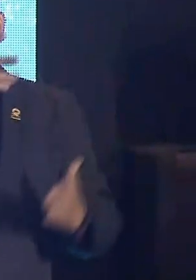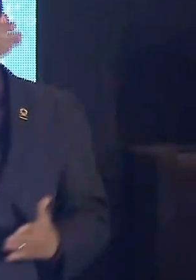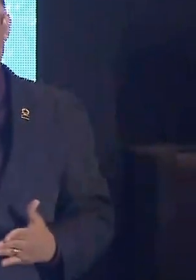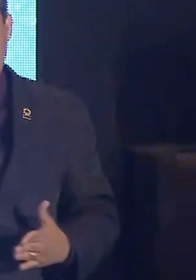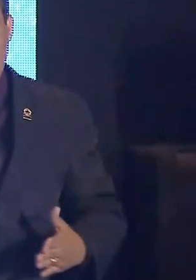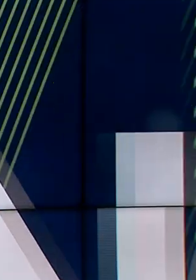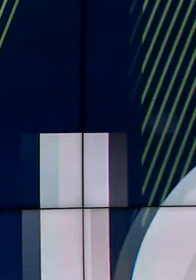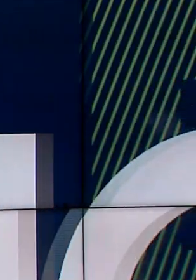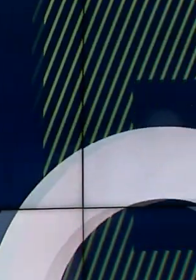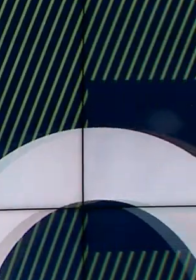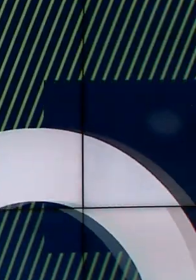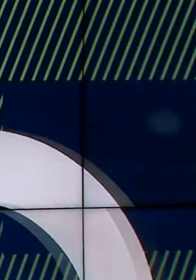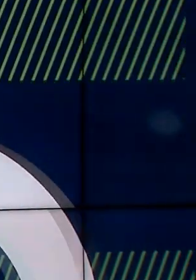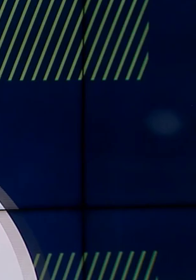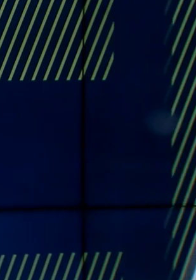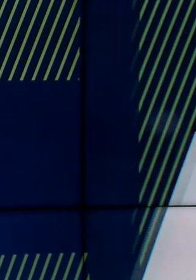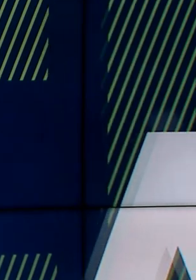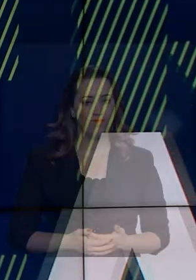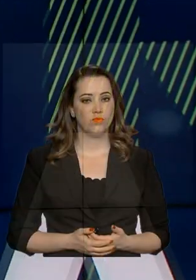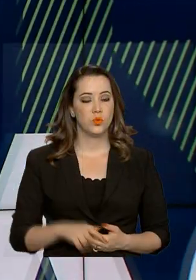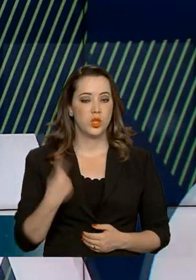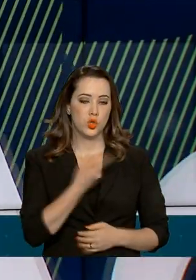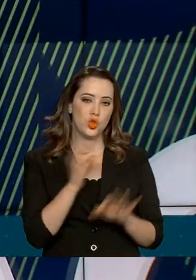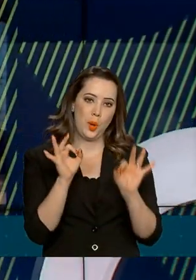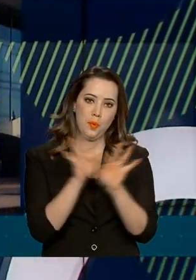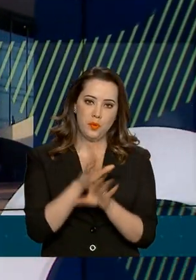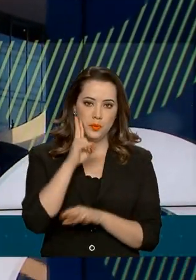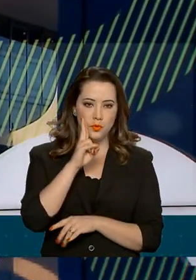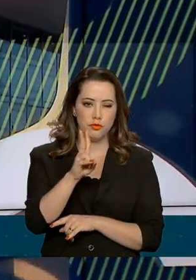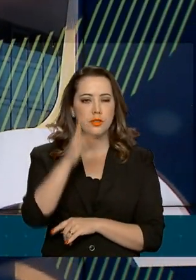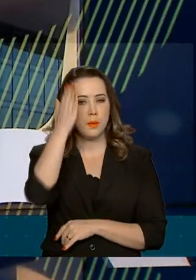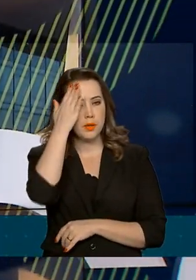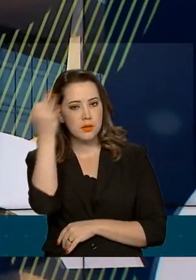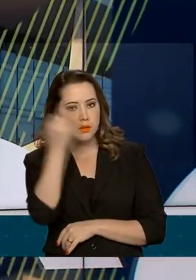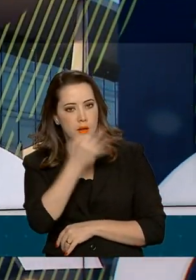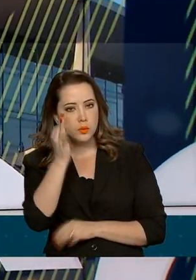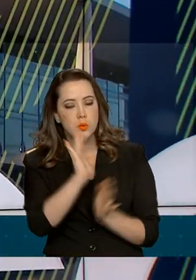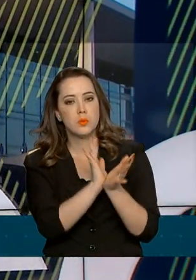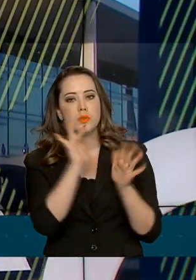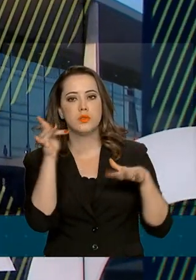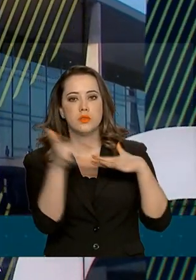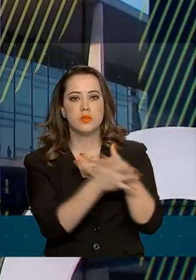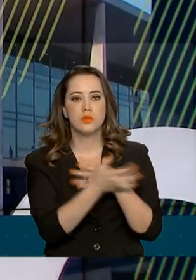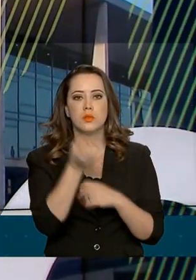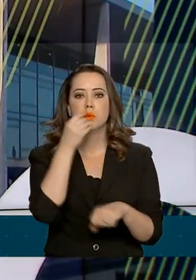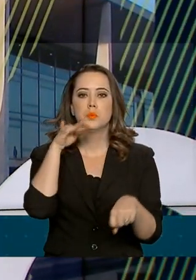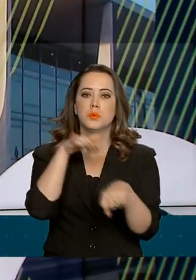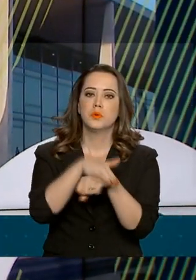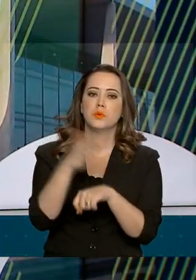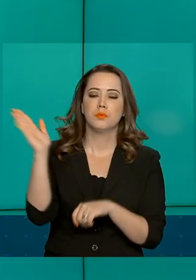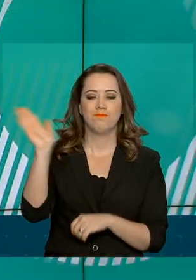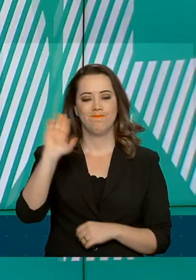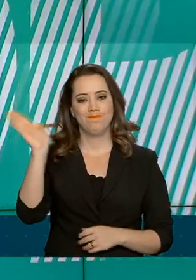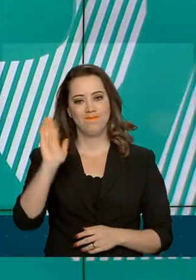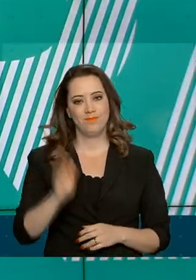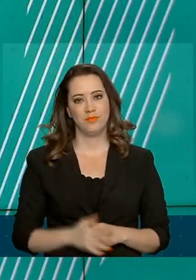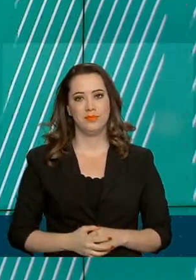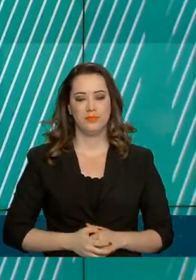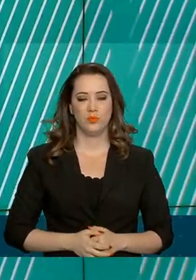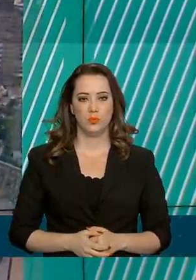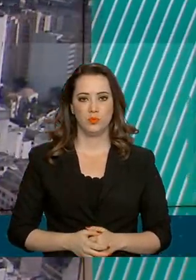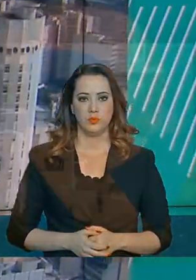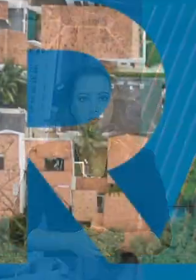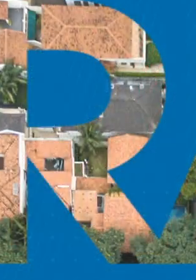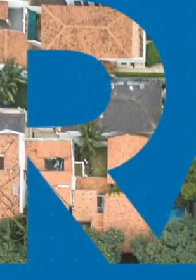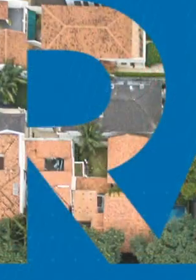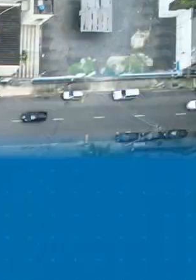lucro. A gente fica por aqui. Fique bem informado também pelas nossas redes sociais. Uma boa noite para você e até